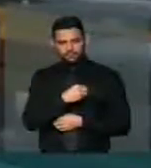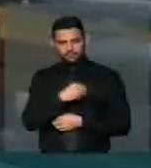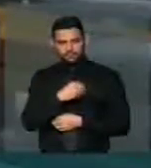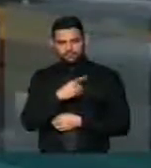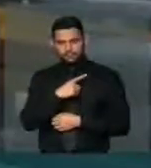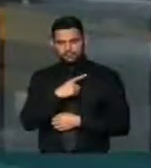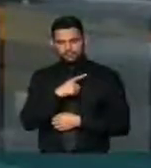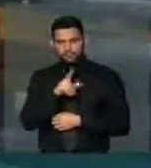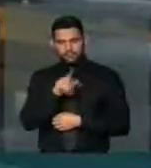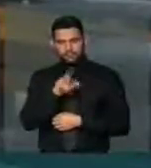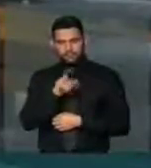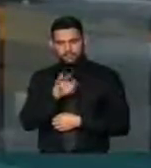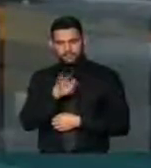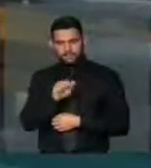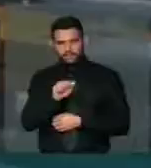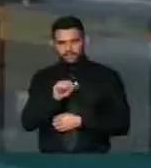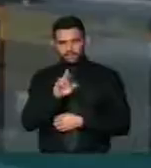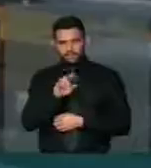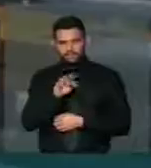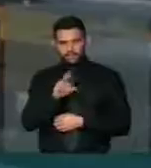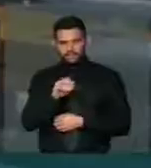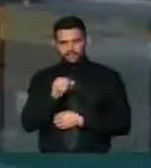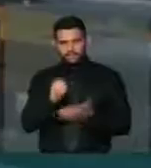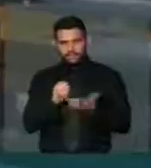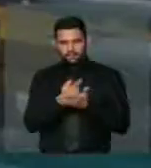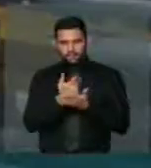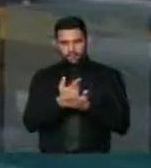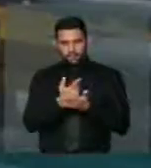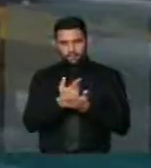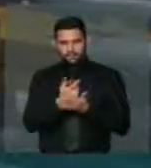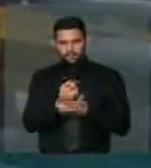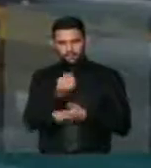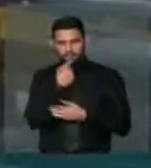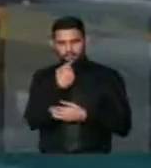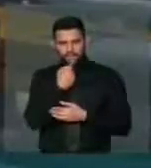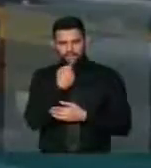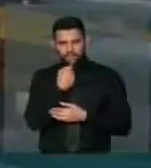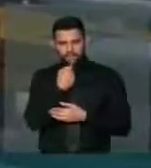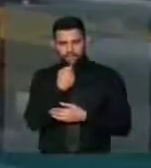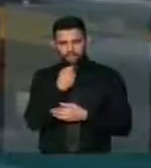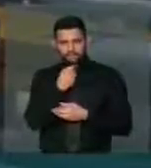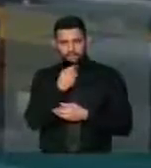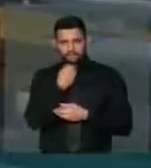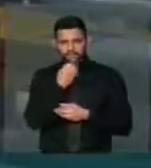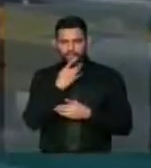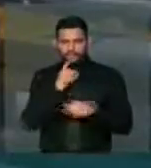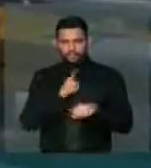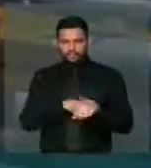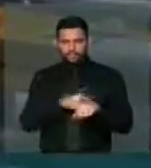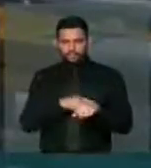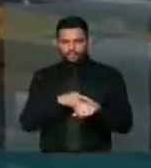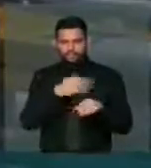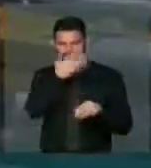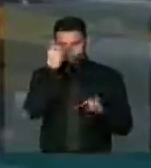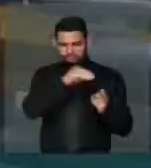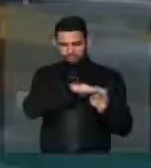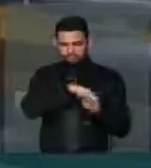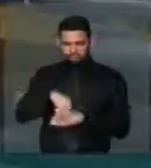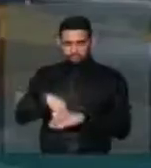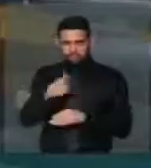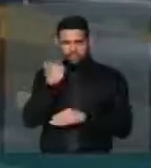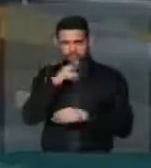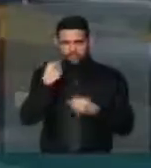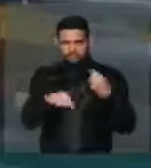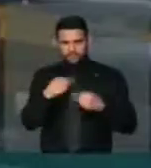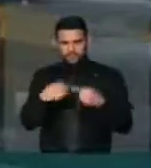epilepsia refratária, a importação de um remédio que por um bom tempo ficou discriminado, a gente não conseguia